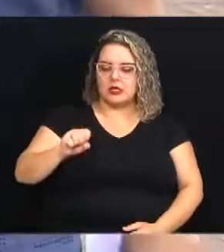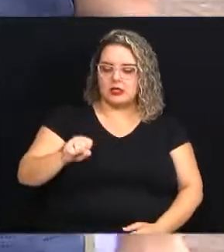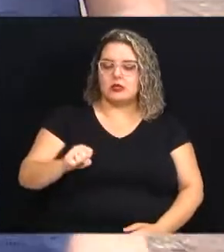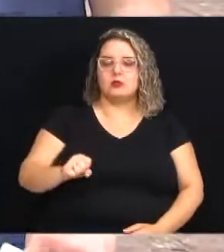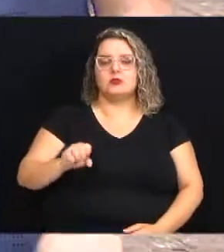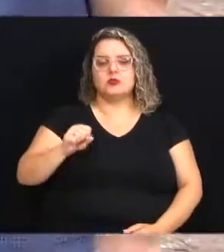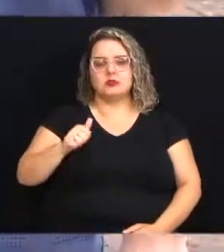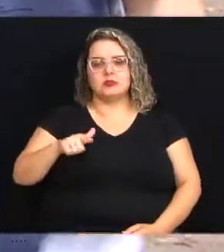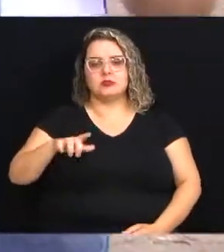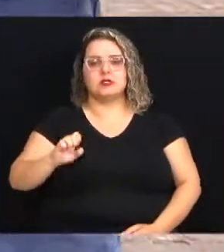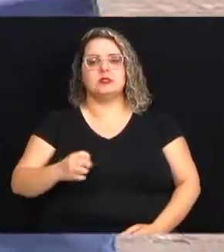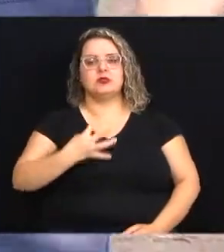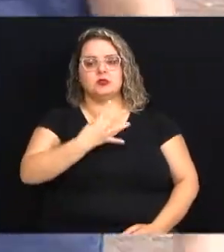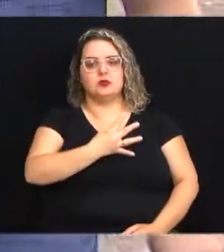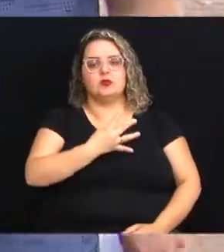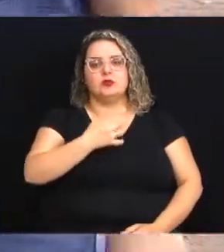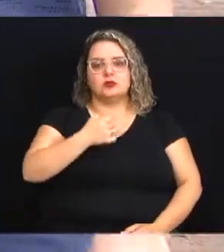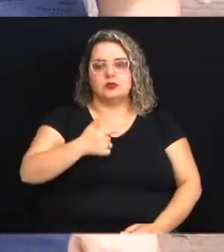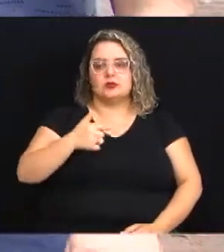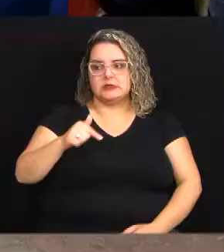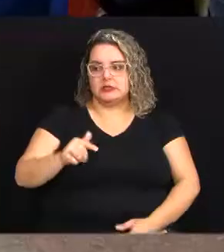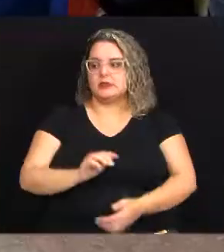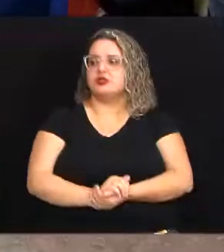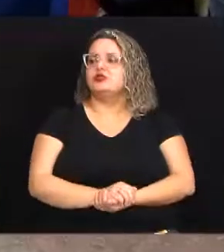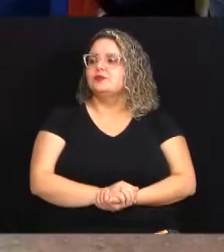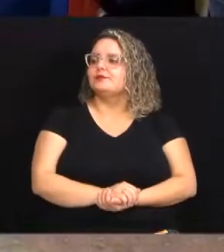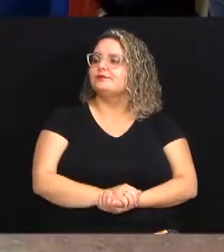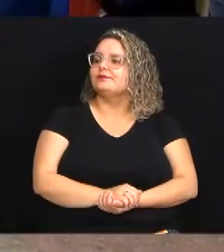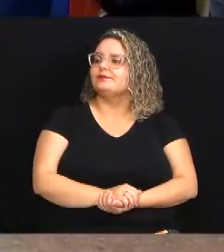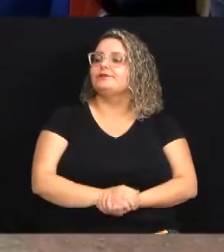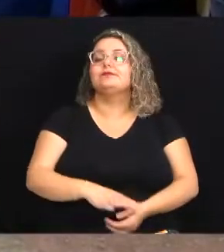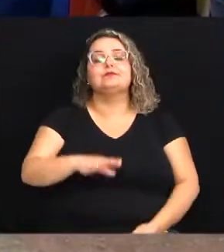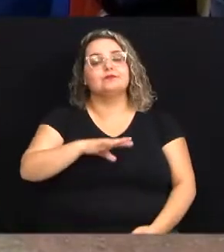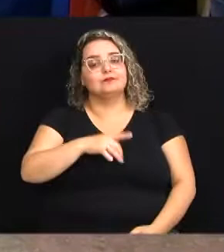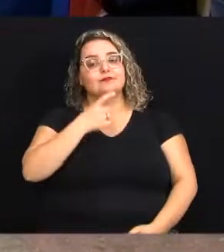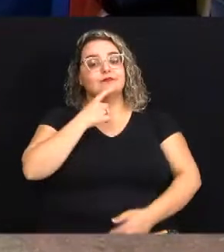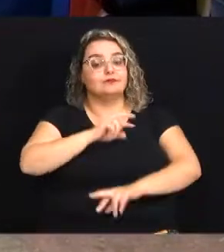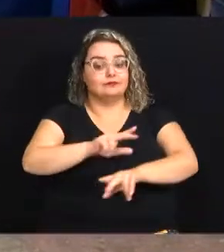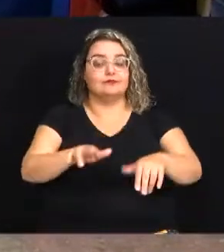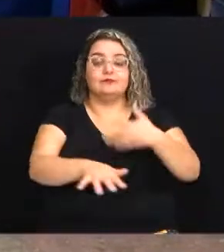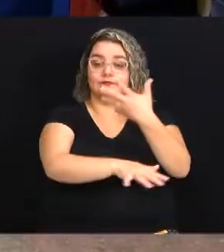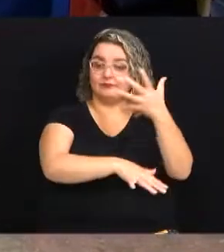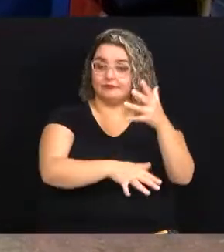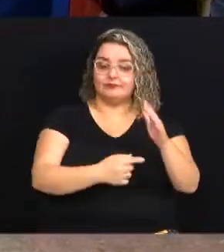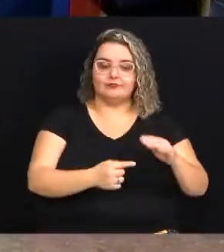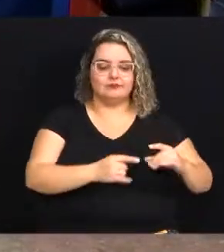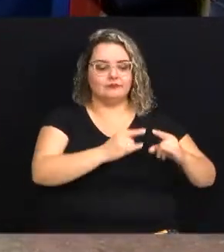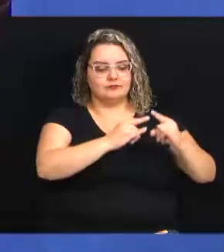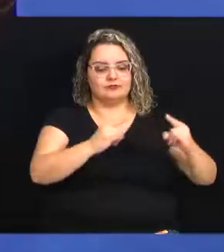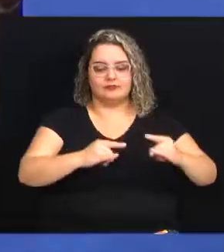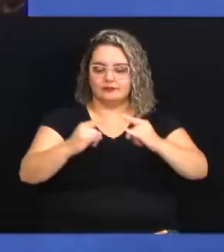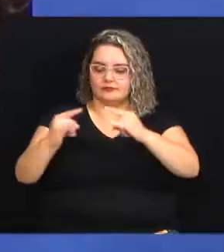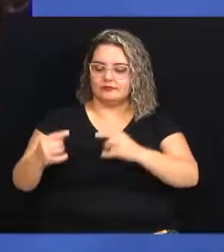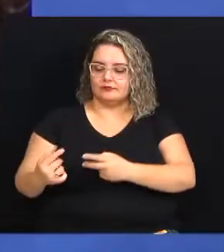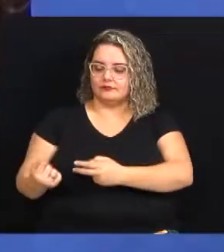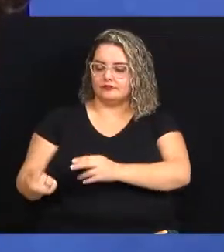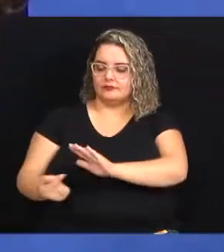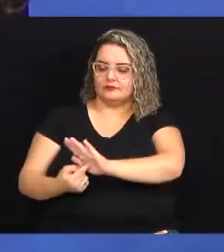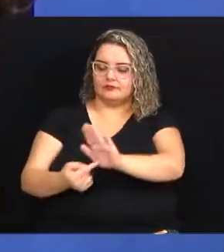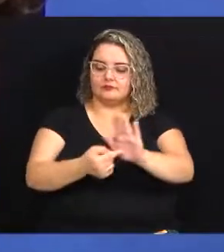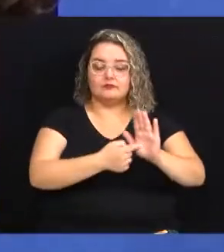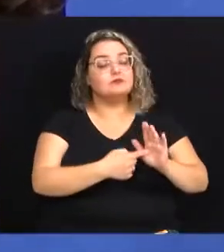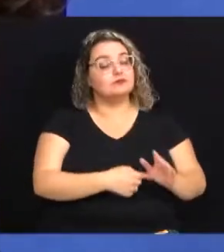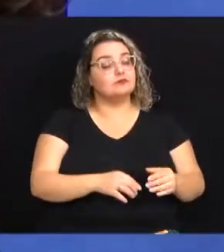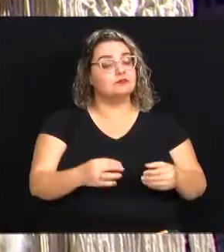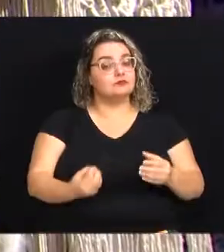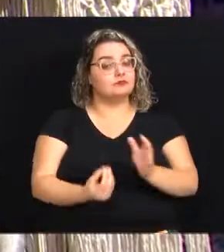Salles 427 das 8 às 16 estamos lá à disposição Em Campinas são várias praças que tem expositores que produzem e vendem